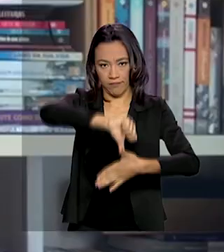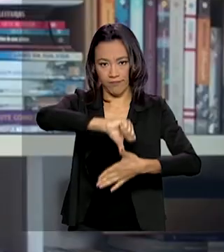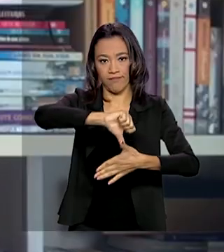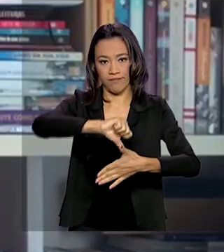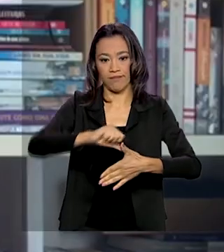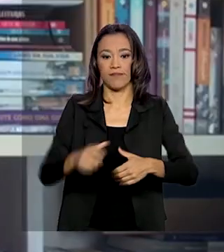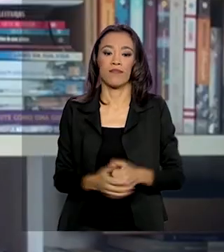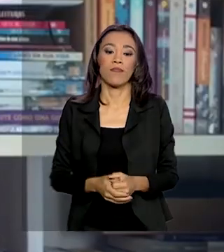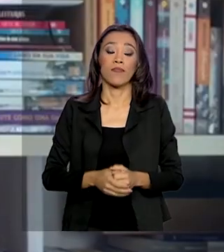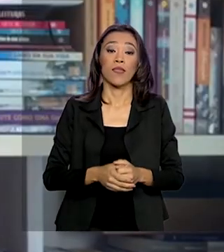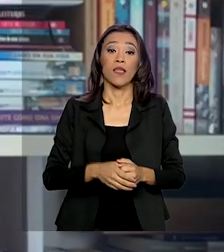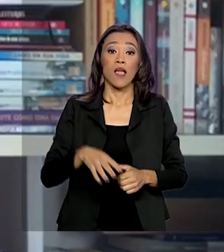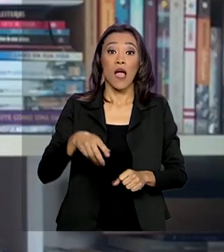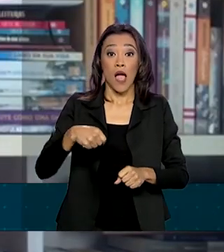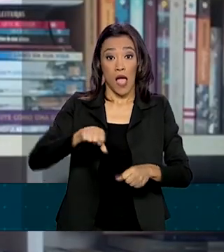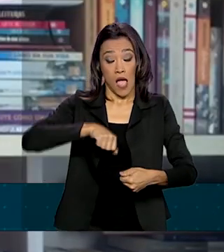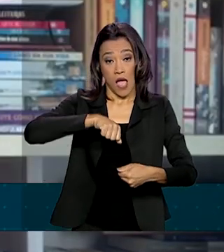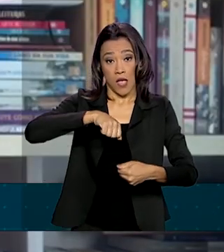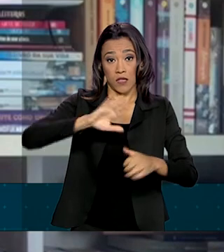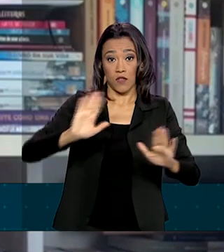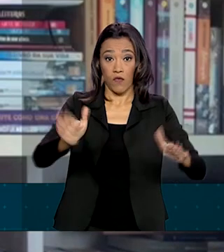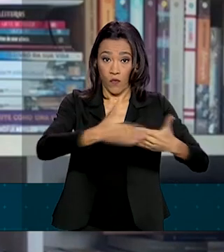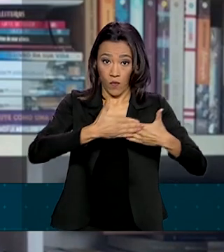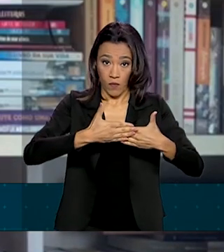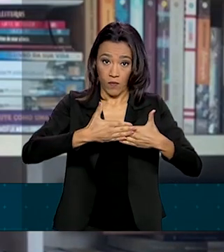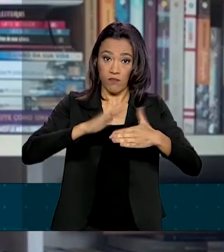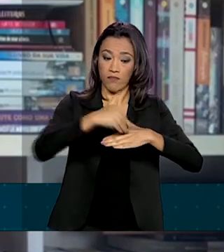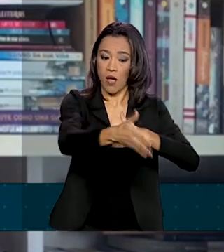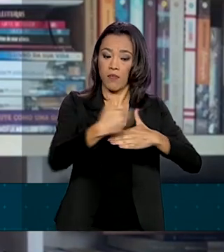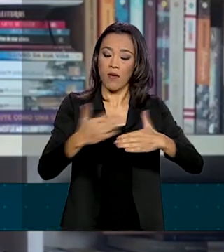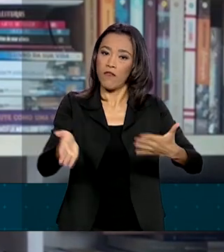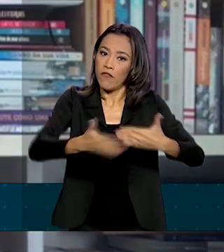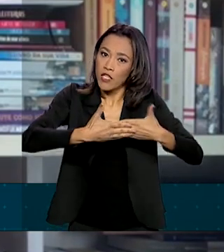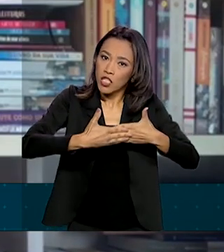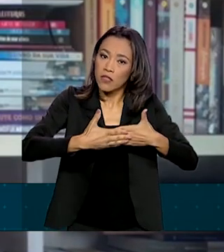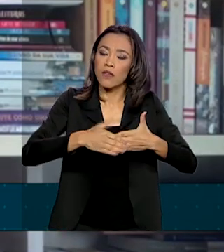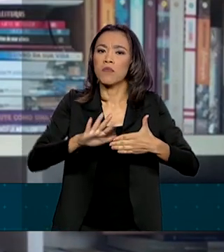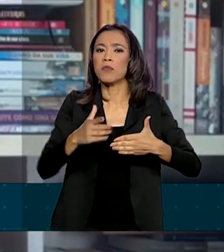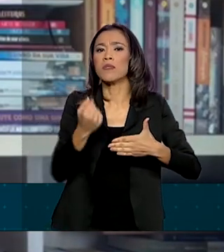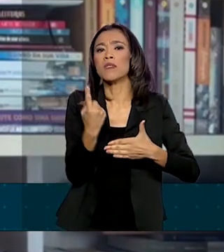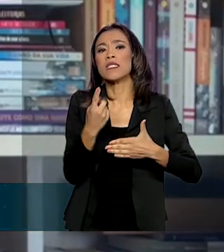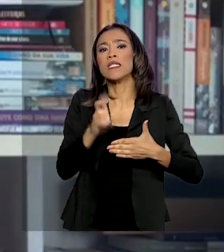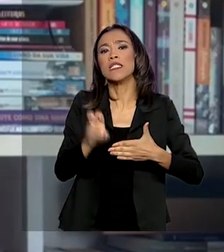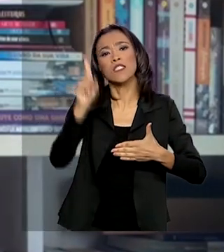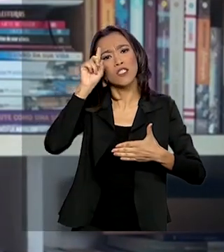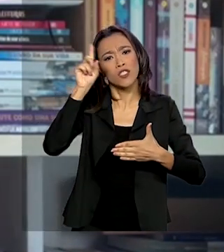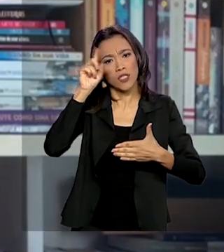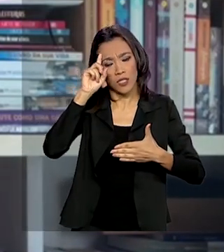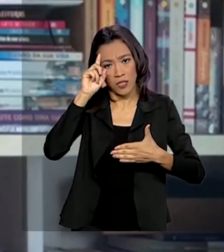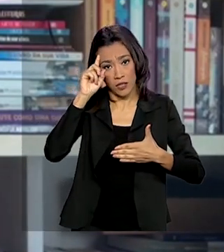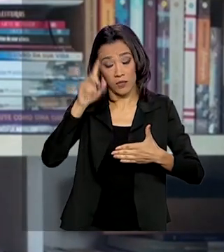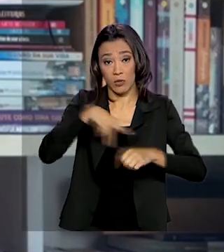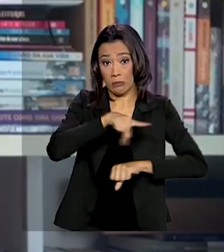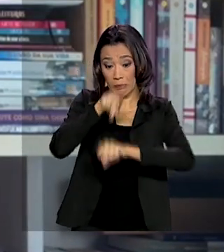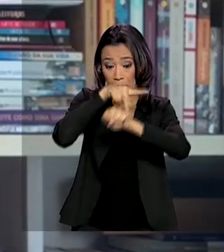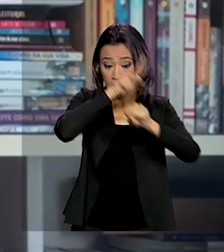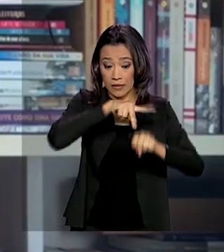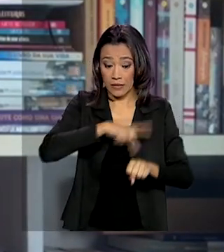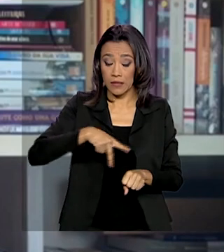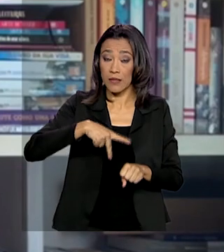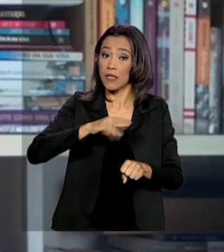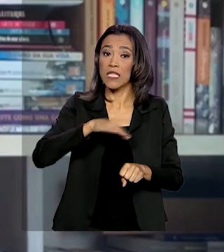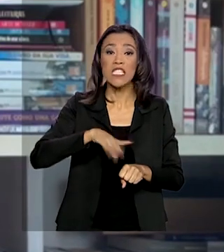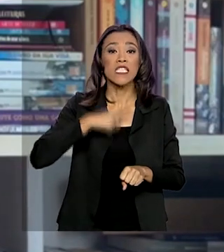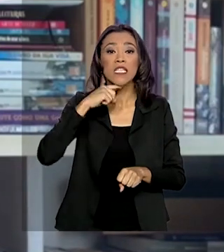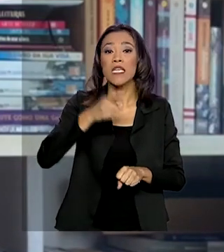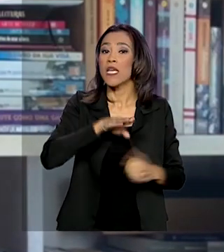As fronteiras terrestres do Brasil vão ficar fechadas por pelo menos 15 dias. E esse prazo pode ser prorrogado.